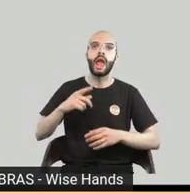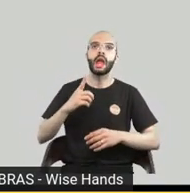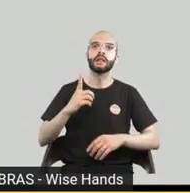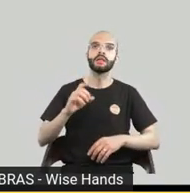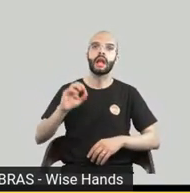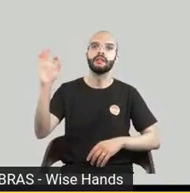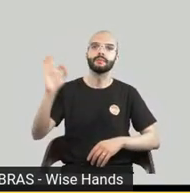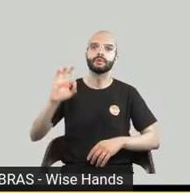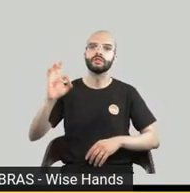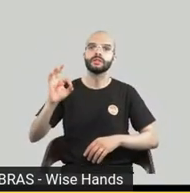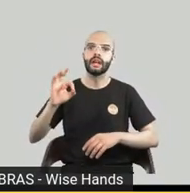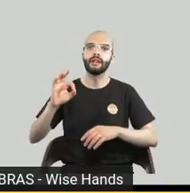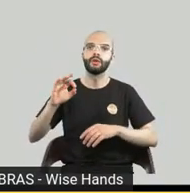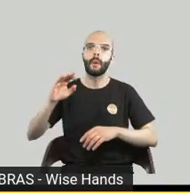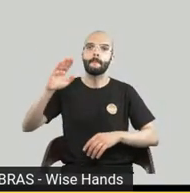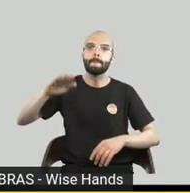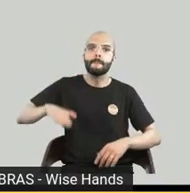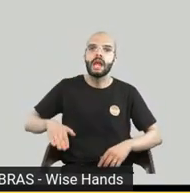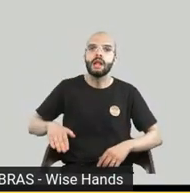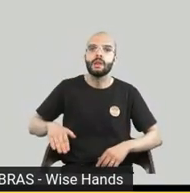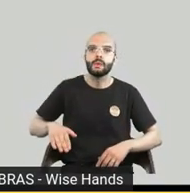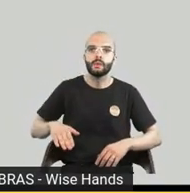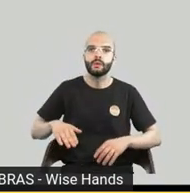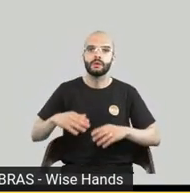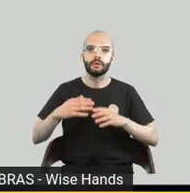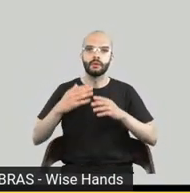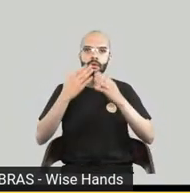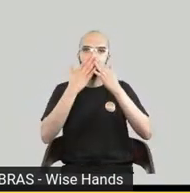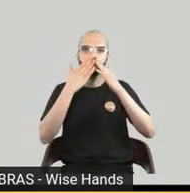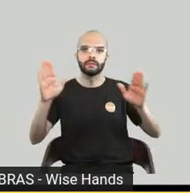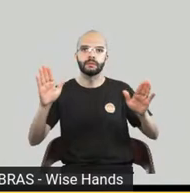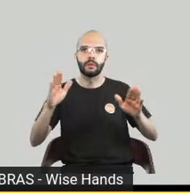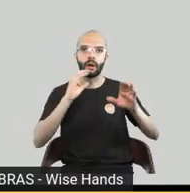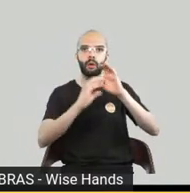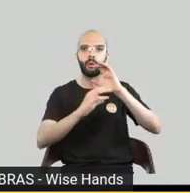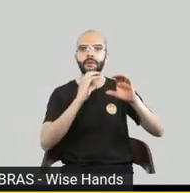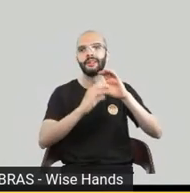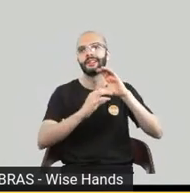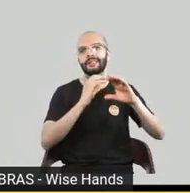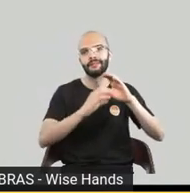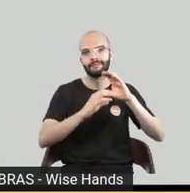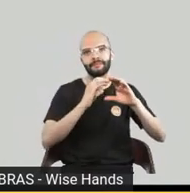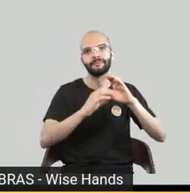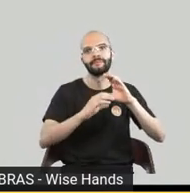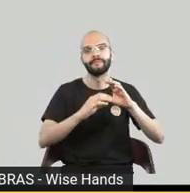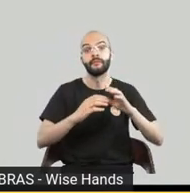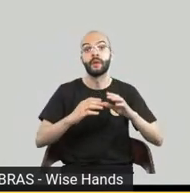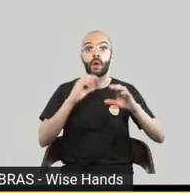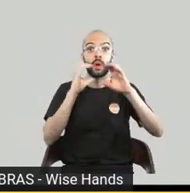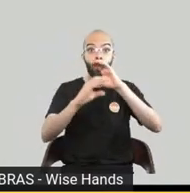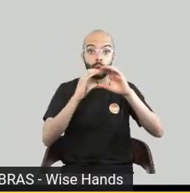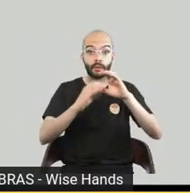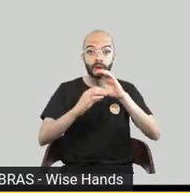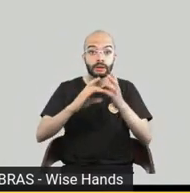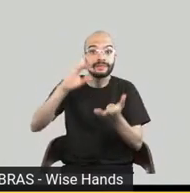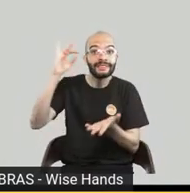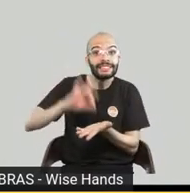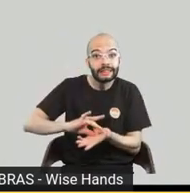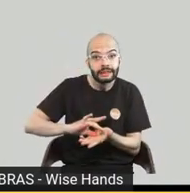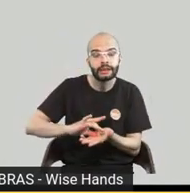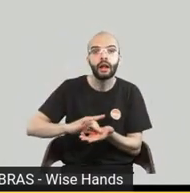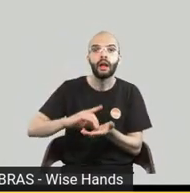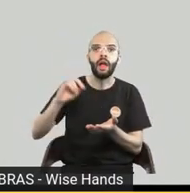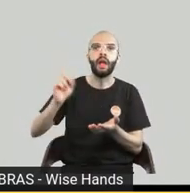comunicação a comunicação efetiva ela só é feita através de intérpretes humanos então